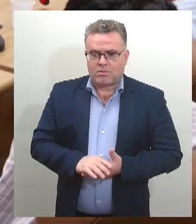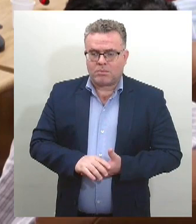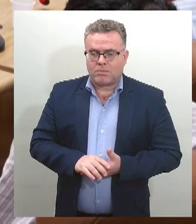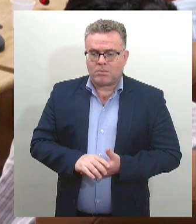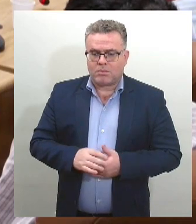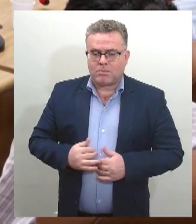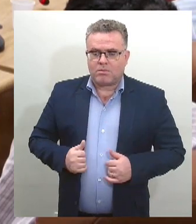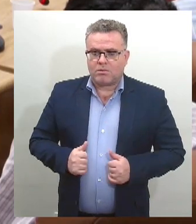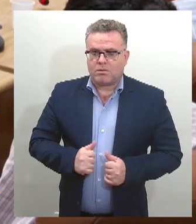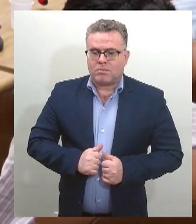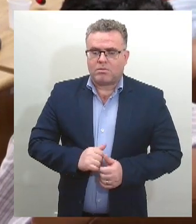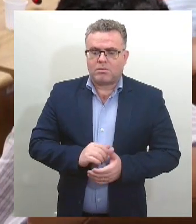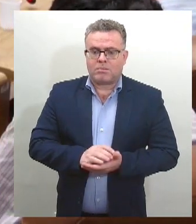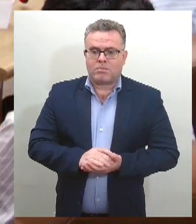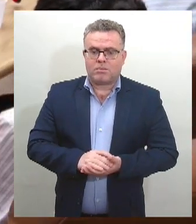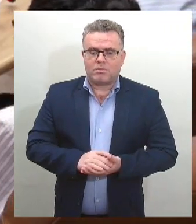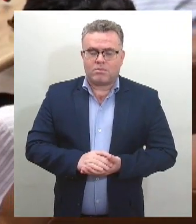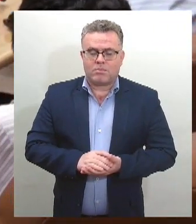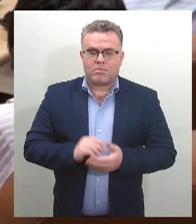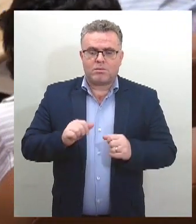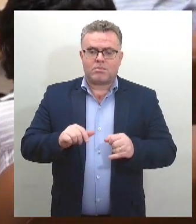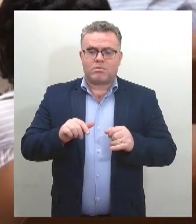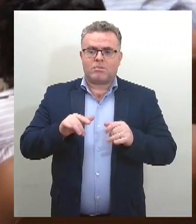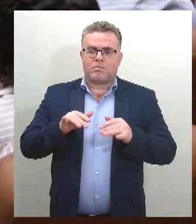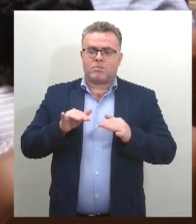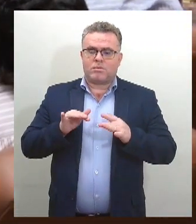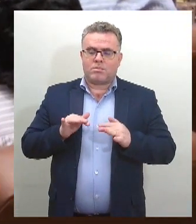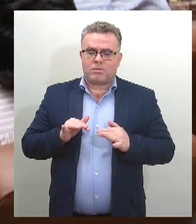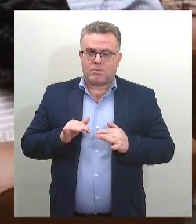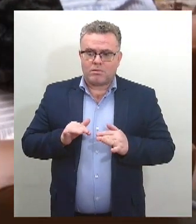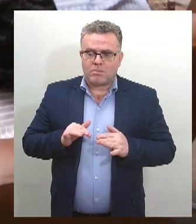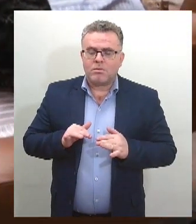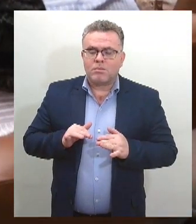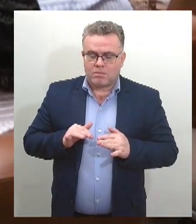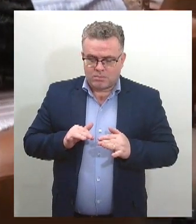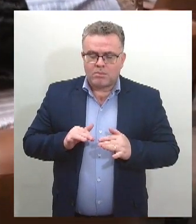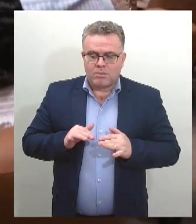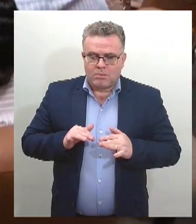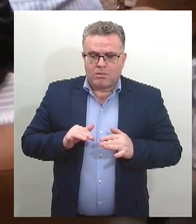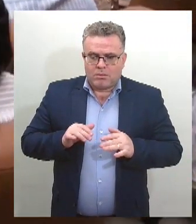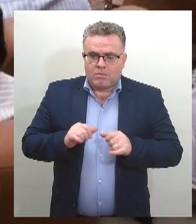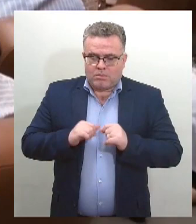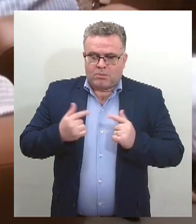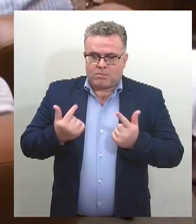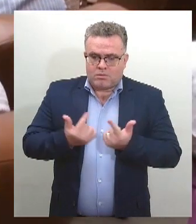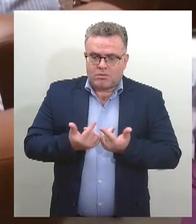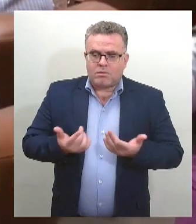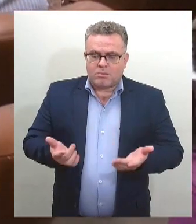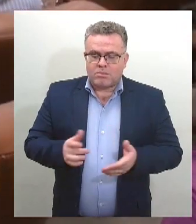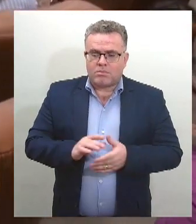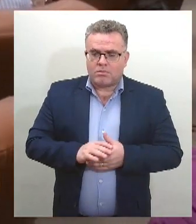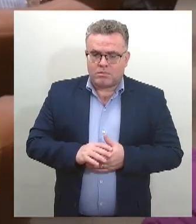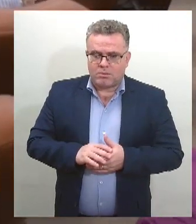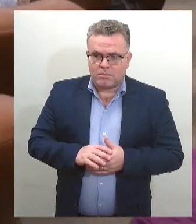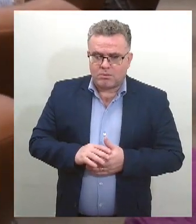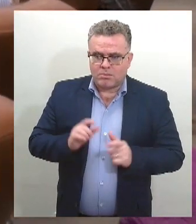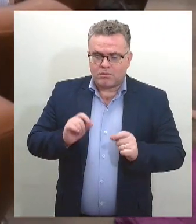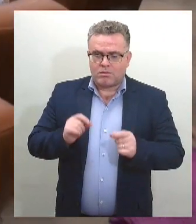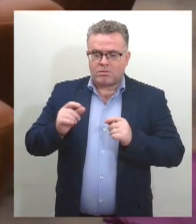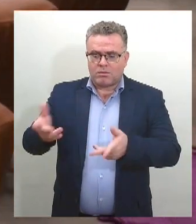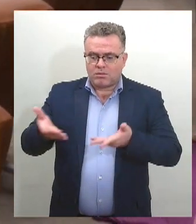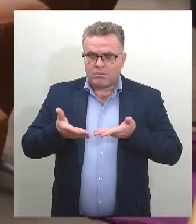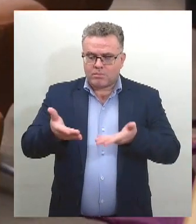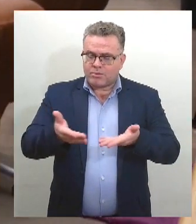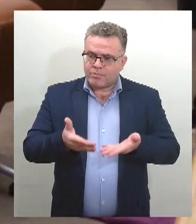O plenário deputado Pedro Barreto de Andrade recebeu especialistas, ativistas e convidados para celebrar o Dia